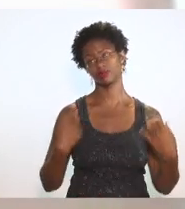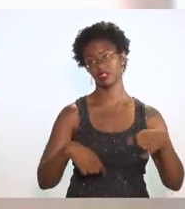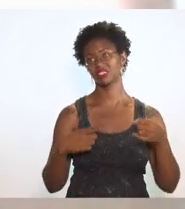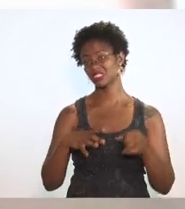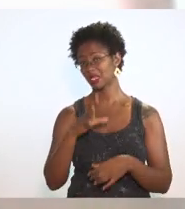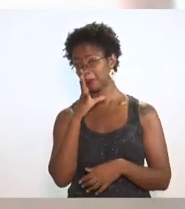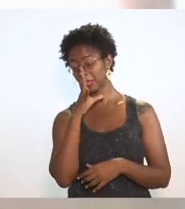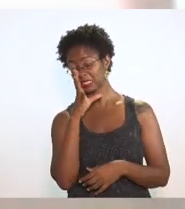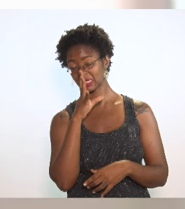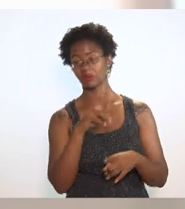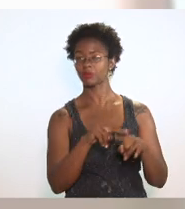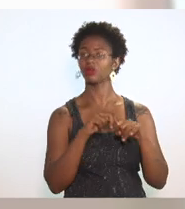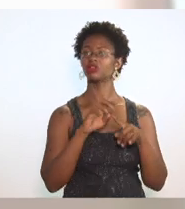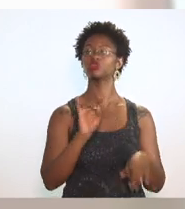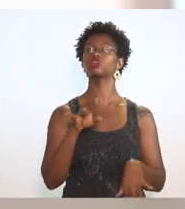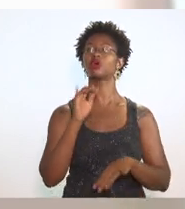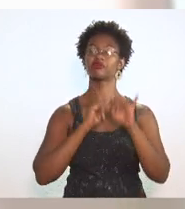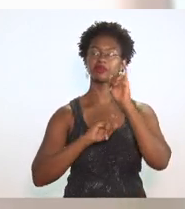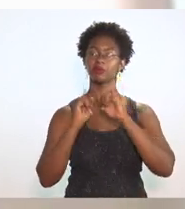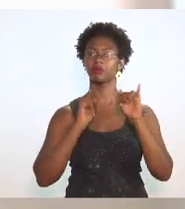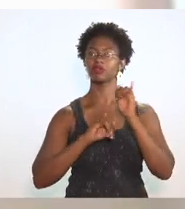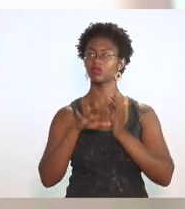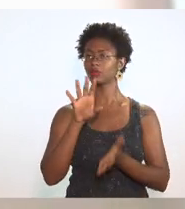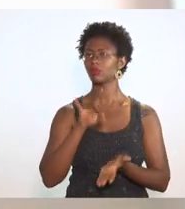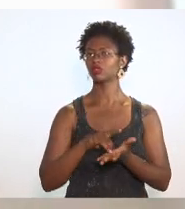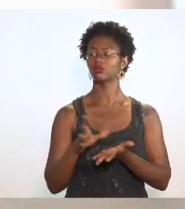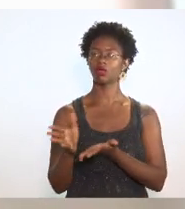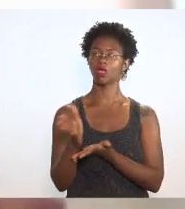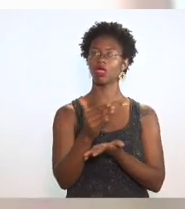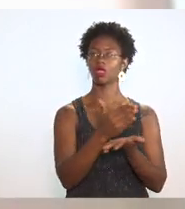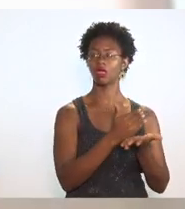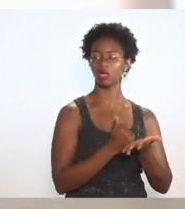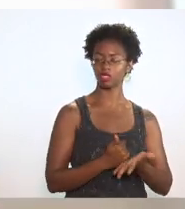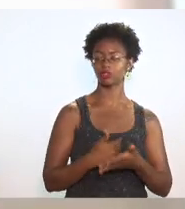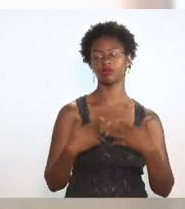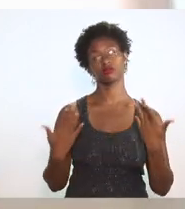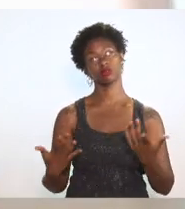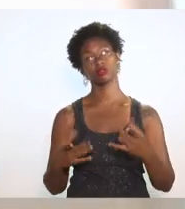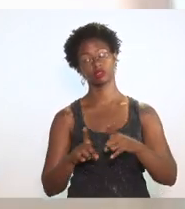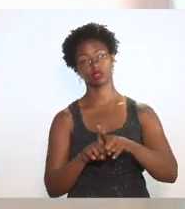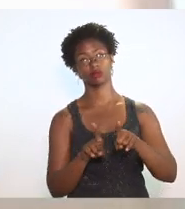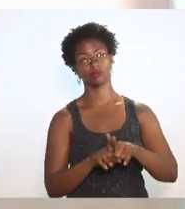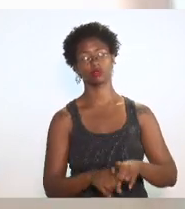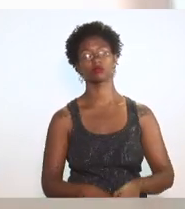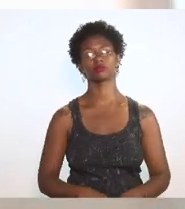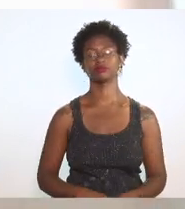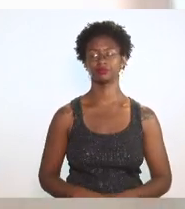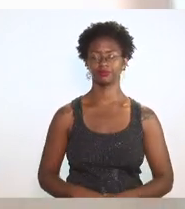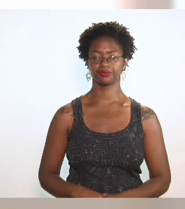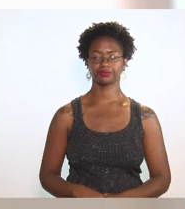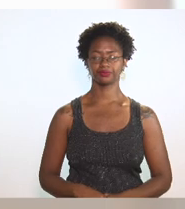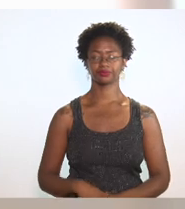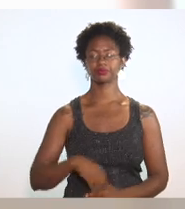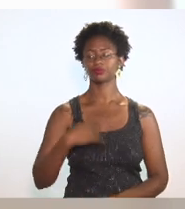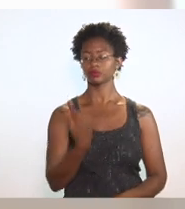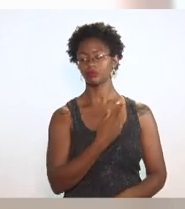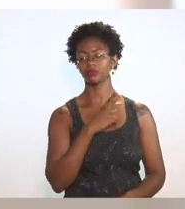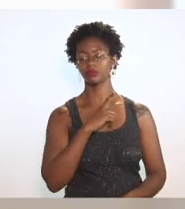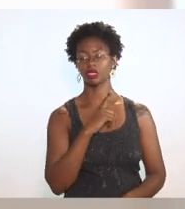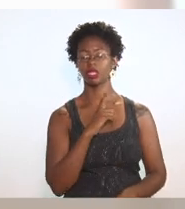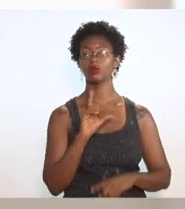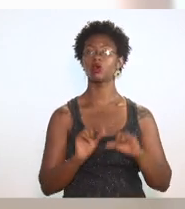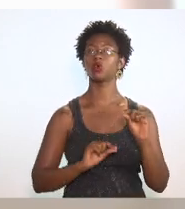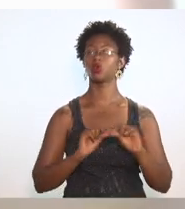só tem dados efetivos da arrecadação. Além disso, a gente tem também que,